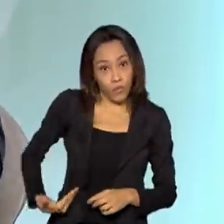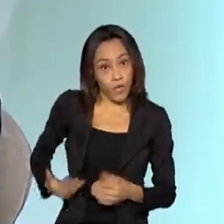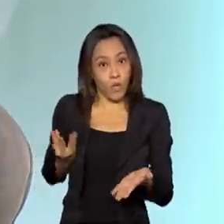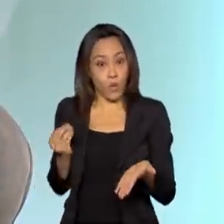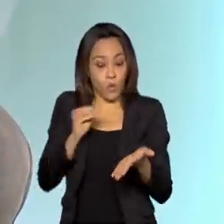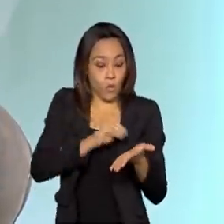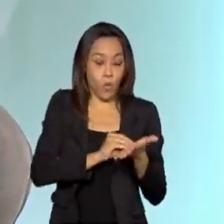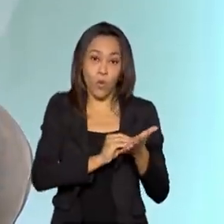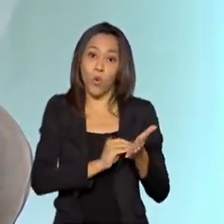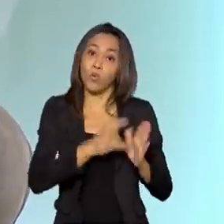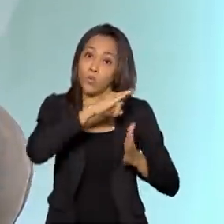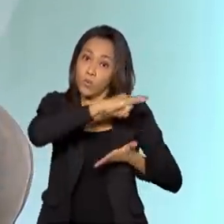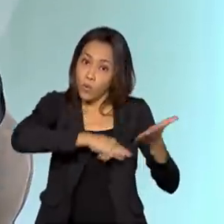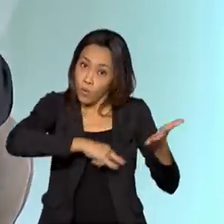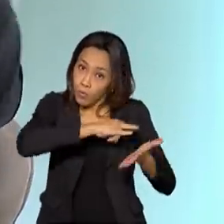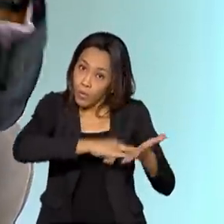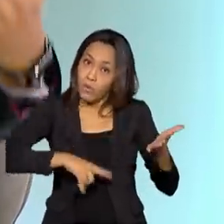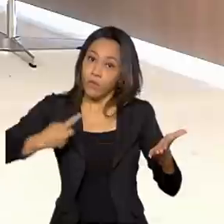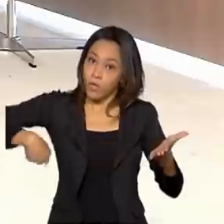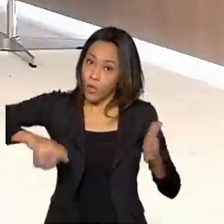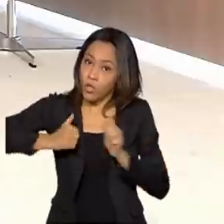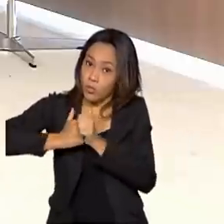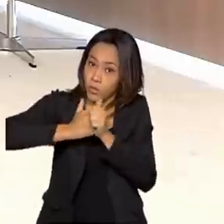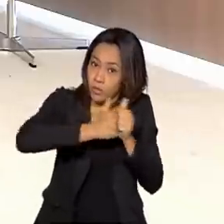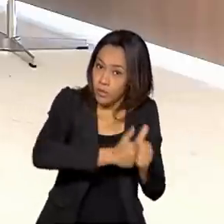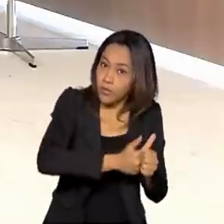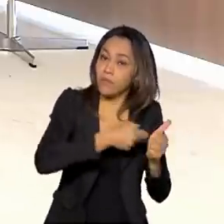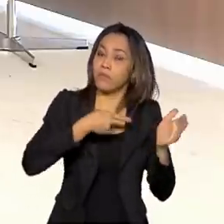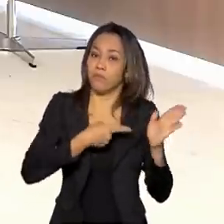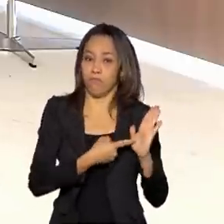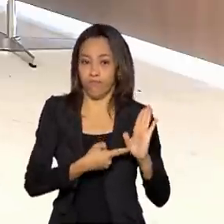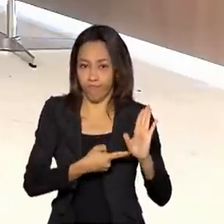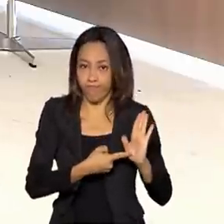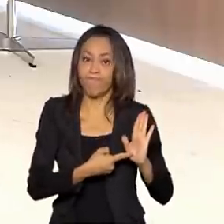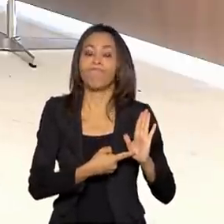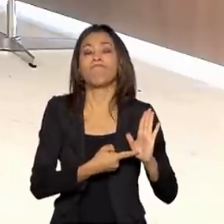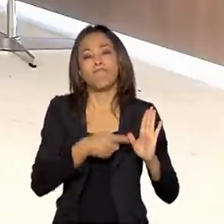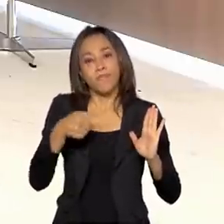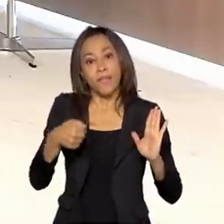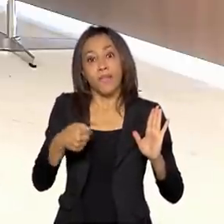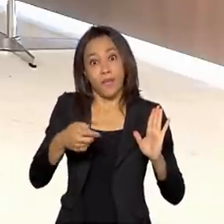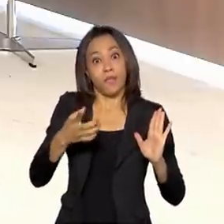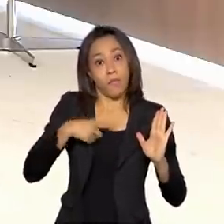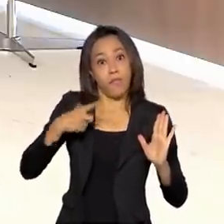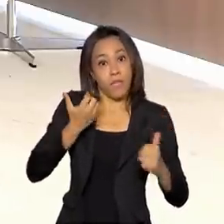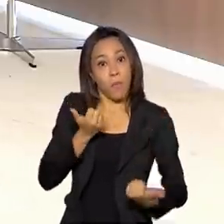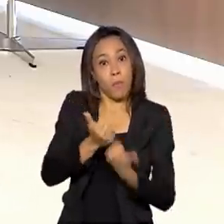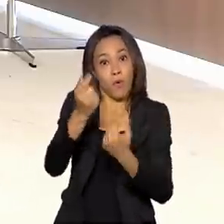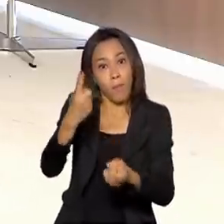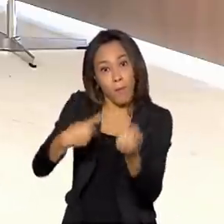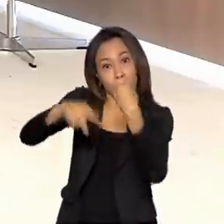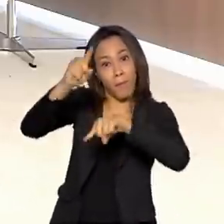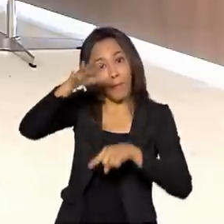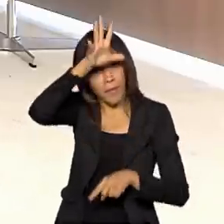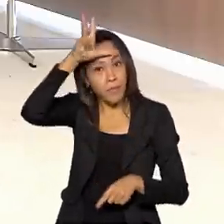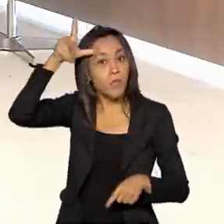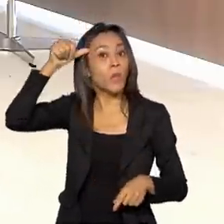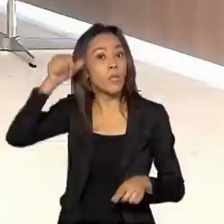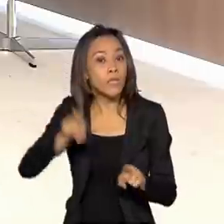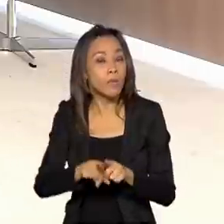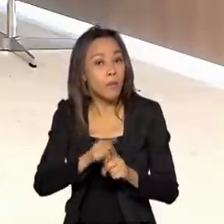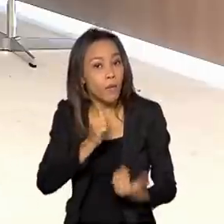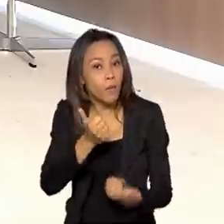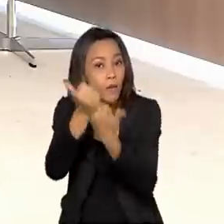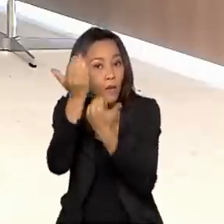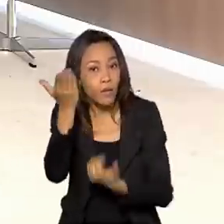portaria, que a gente leva pelo edital, que é a rede privativa do governo e um backbone na Amazônia também, dentre outros fatores. E depois